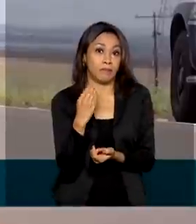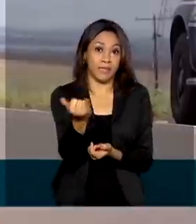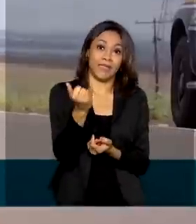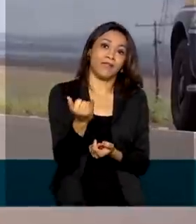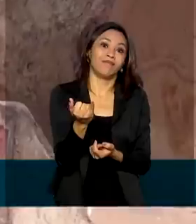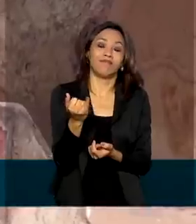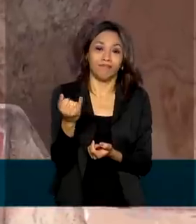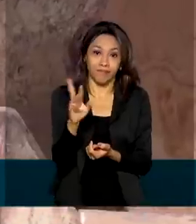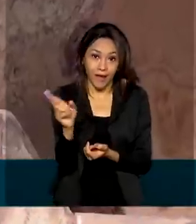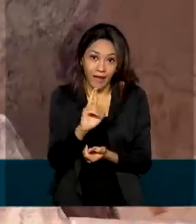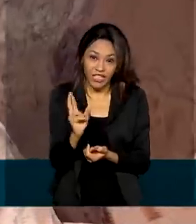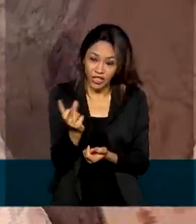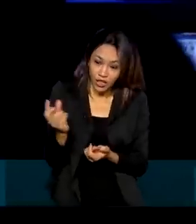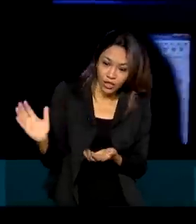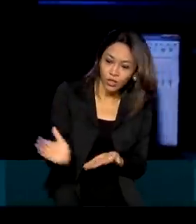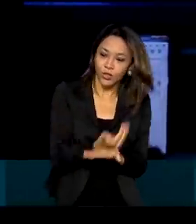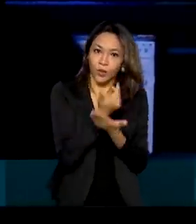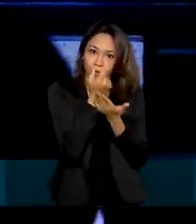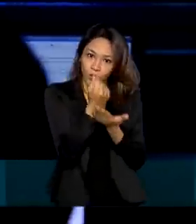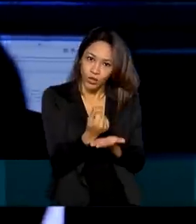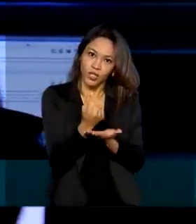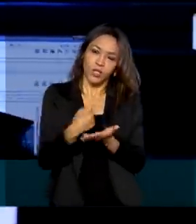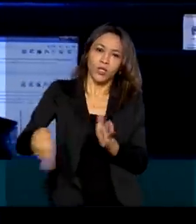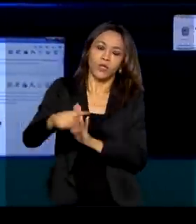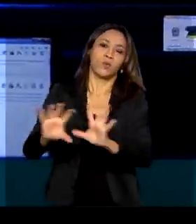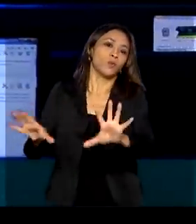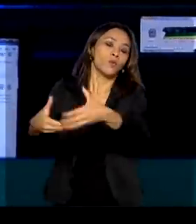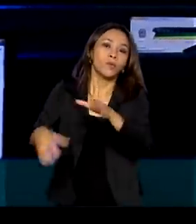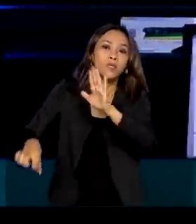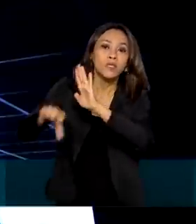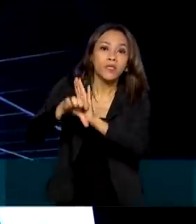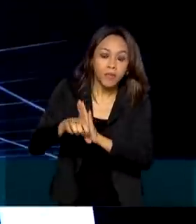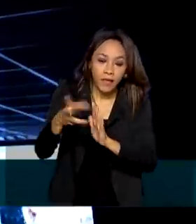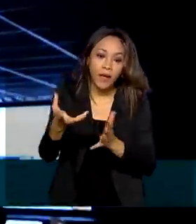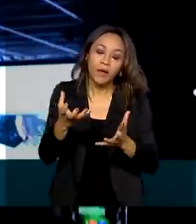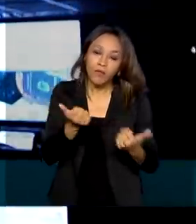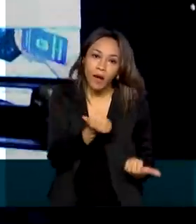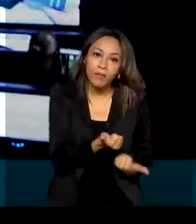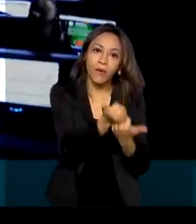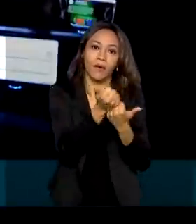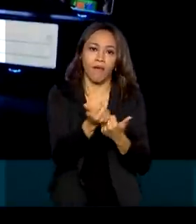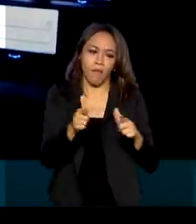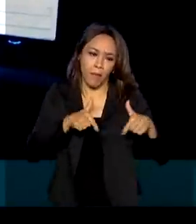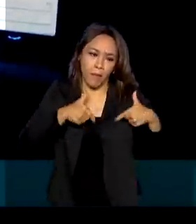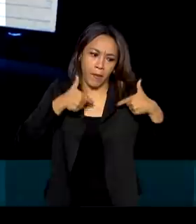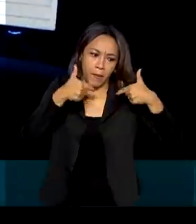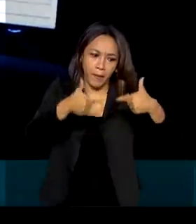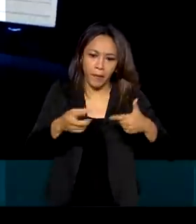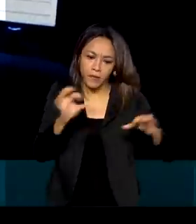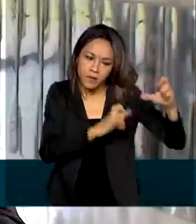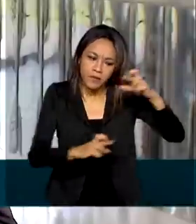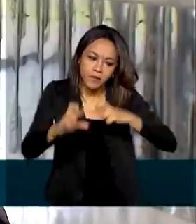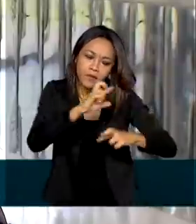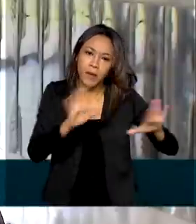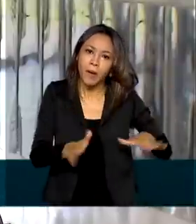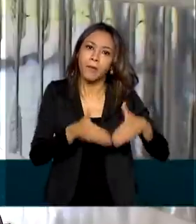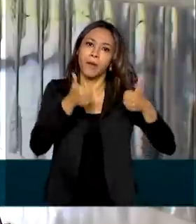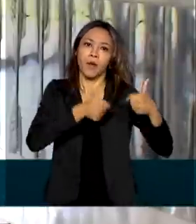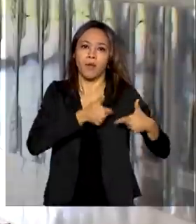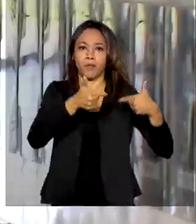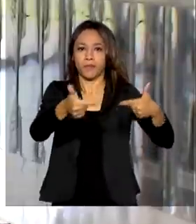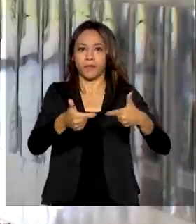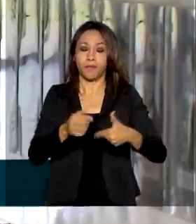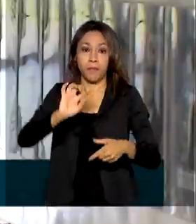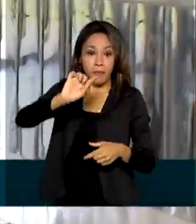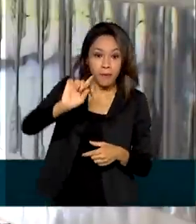organizado. E o governo quer unificar a atuação dos órgãos de vigilância para melhorar ainda mais esse desempenho. 1.300